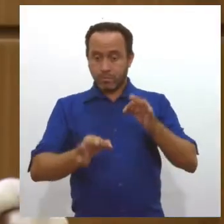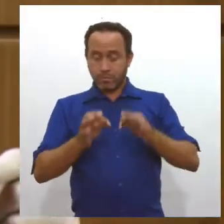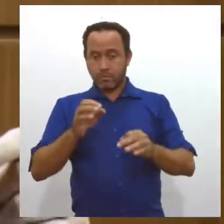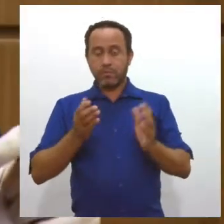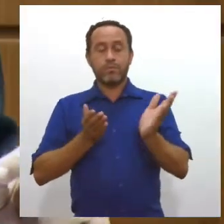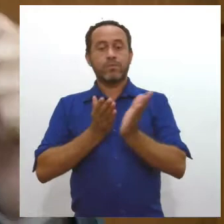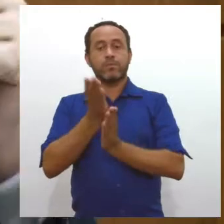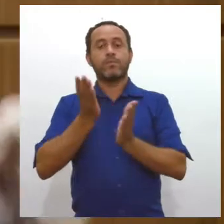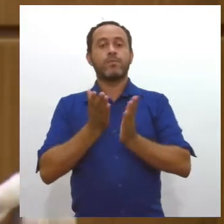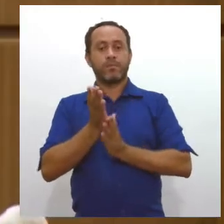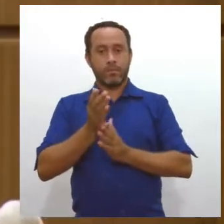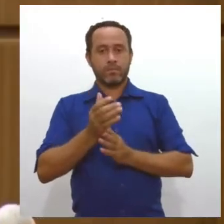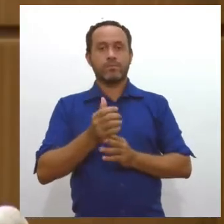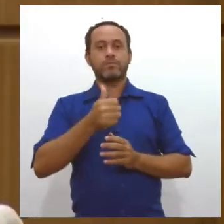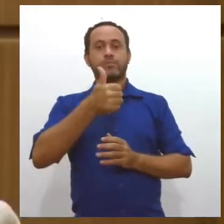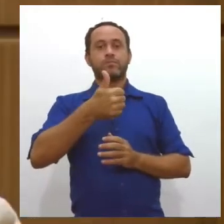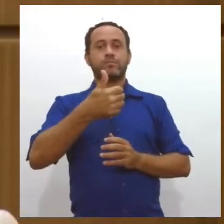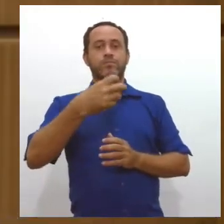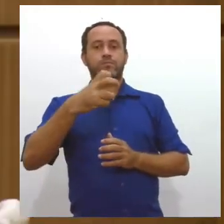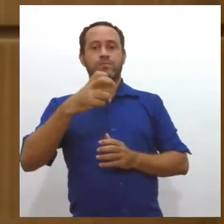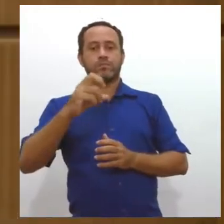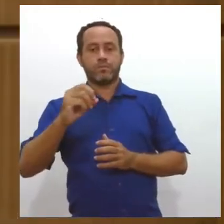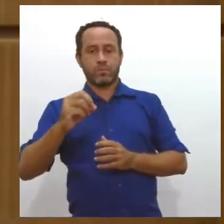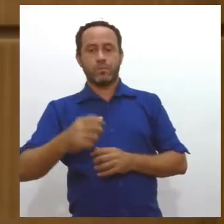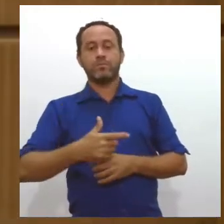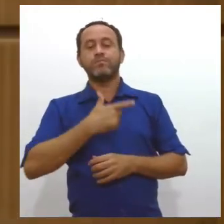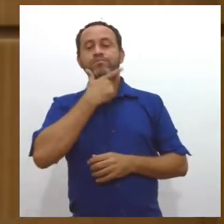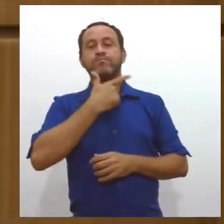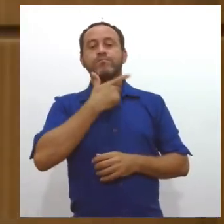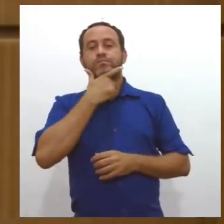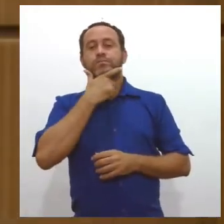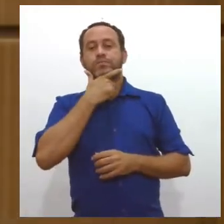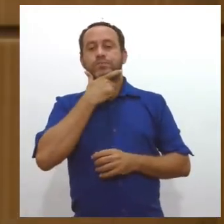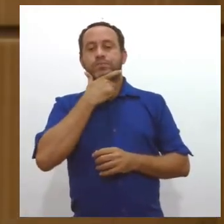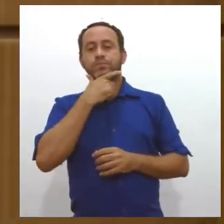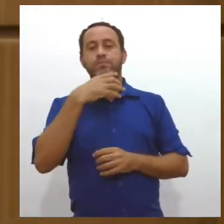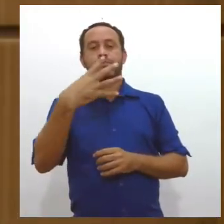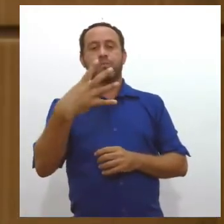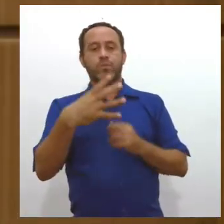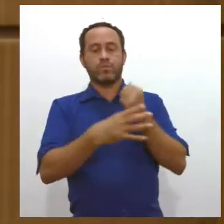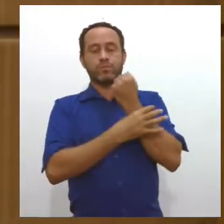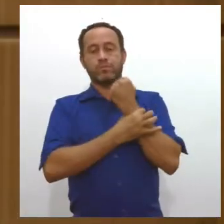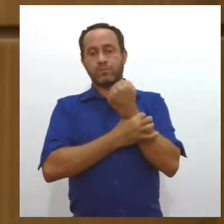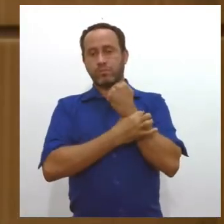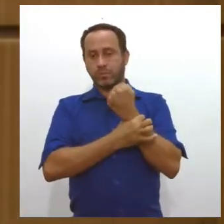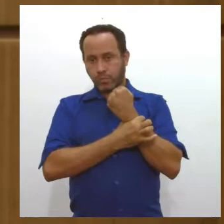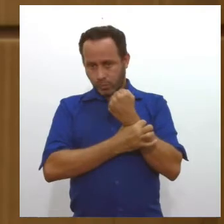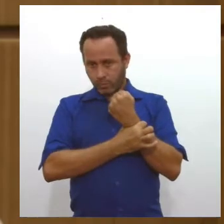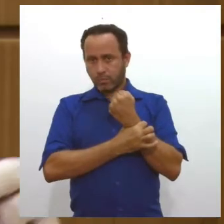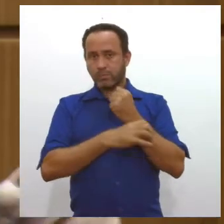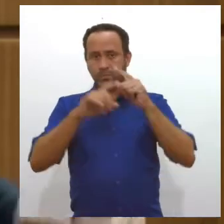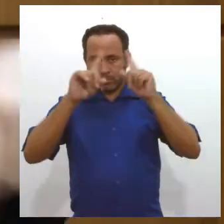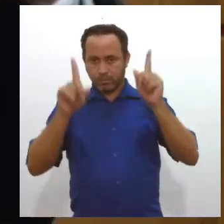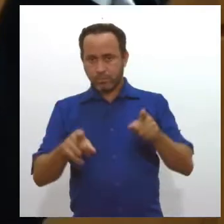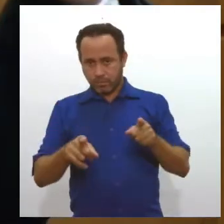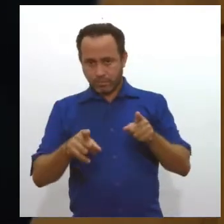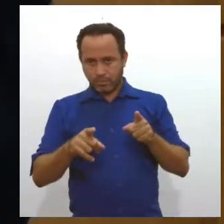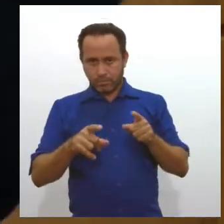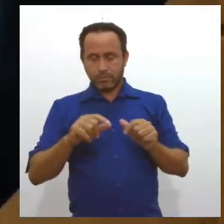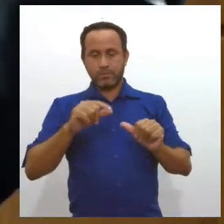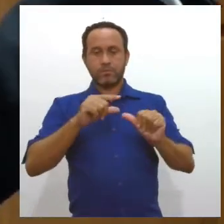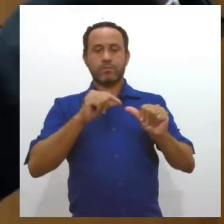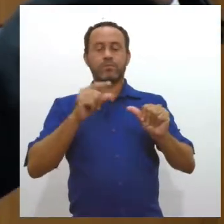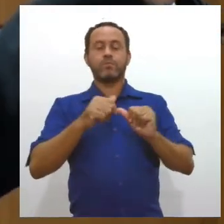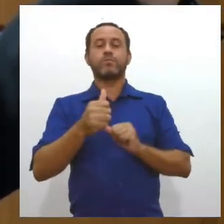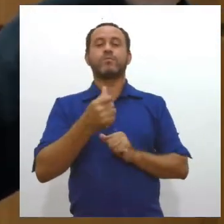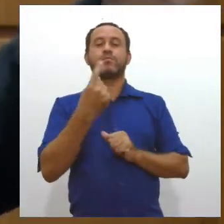aprovado o PL que cria 150 cargos da carreira de guarda de segurança do sistema prisional e altera o inciso 1 do artigo 30